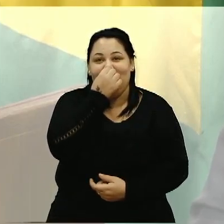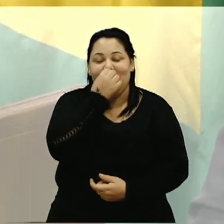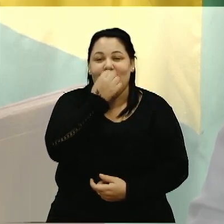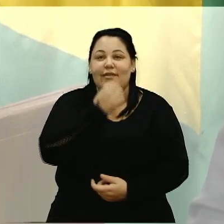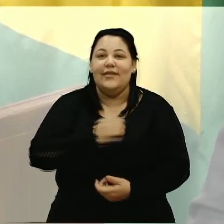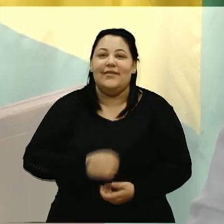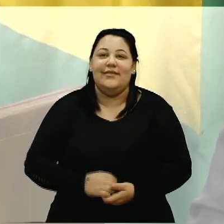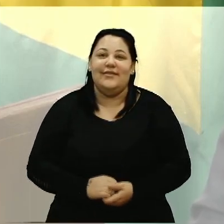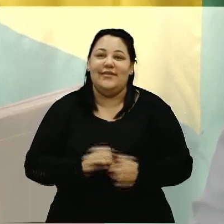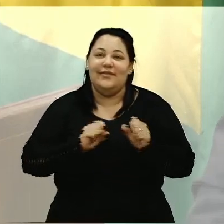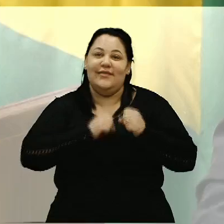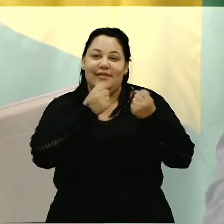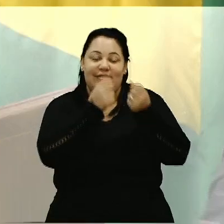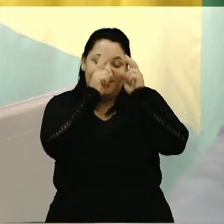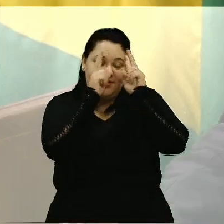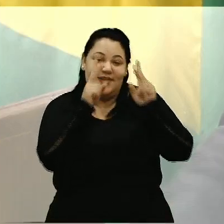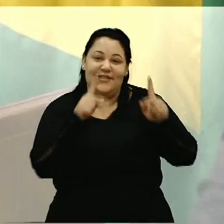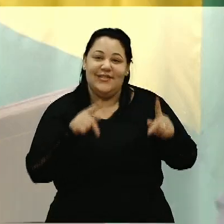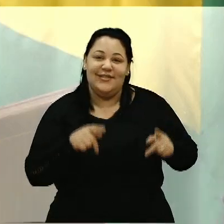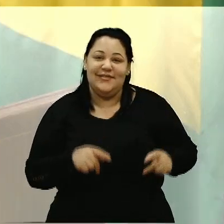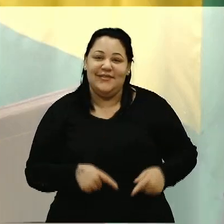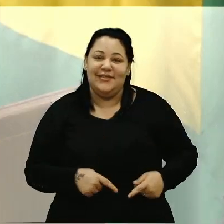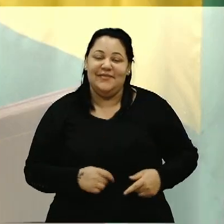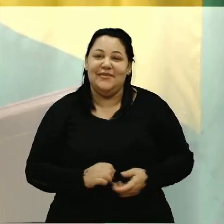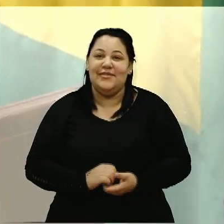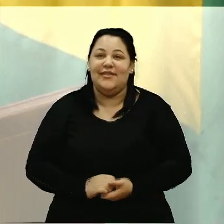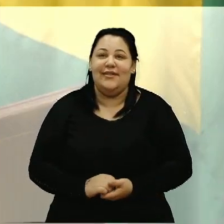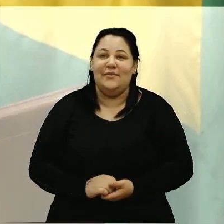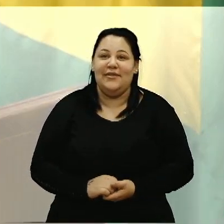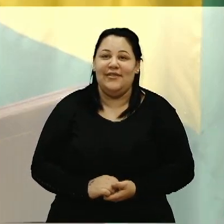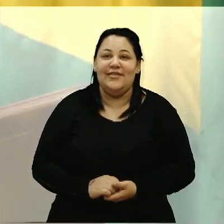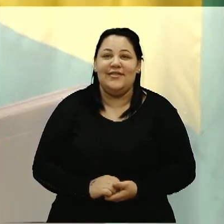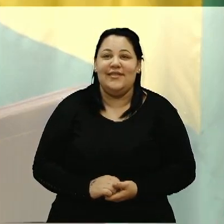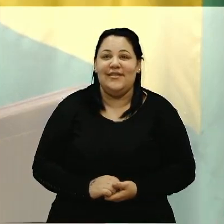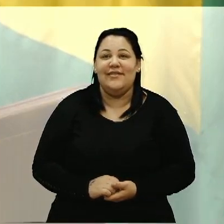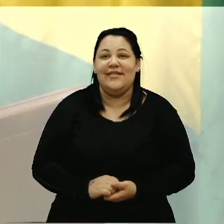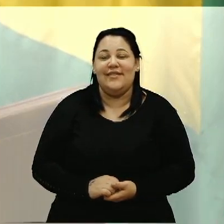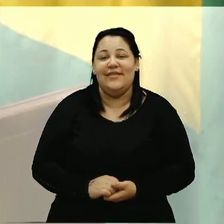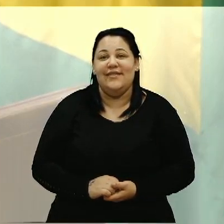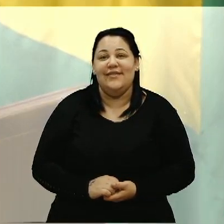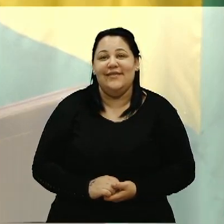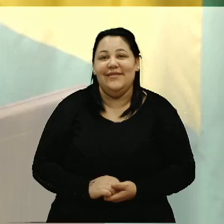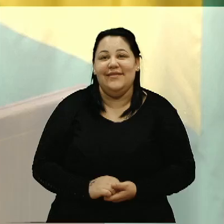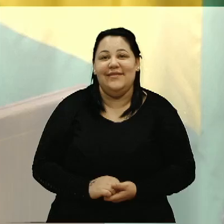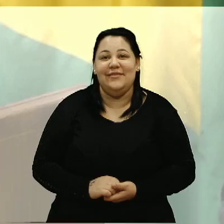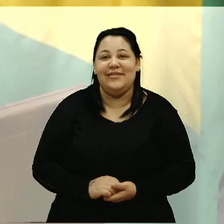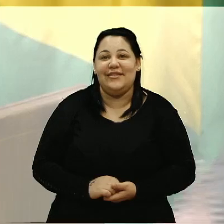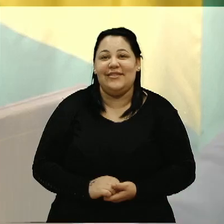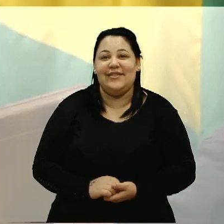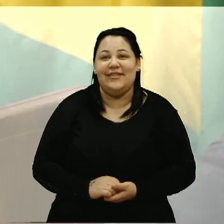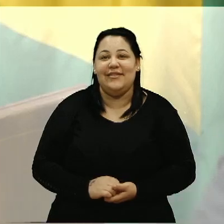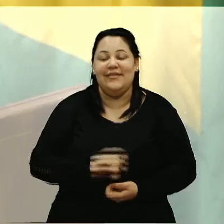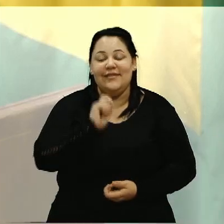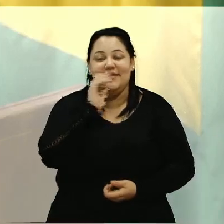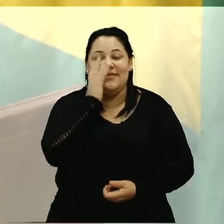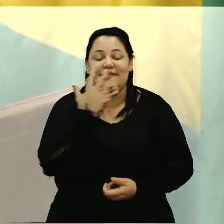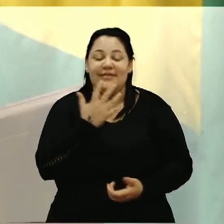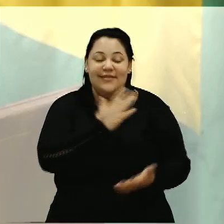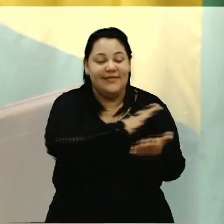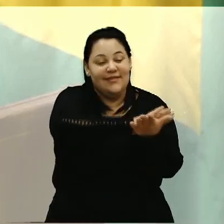equipe da juventude e também por aquilo que aconteceu naquela tragédia que o mundo